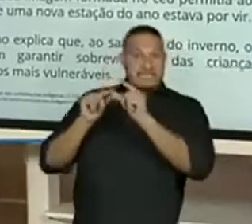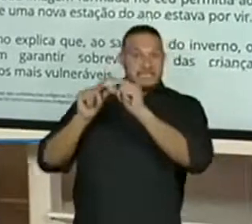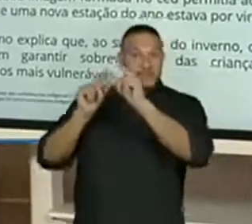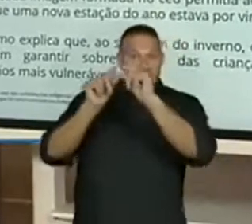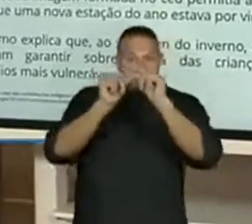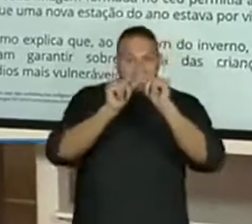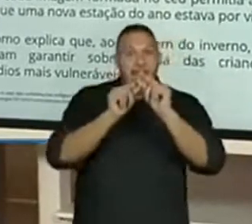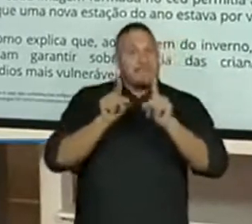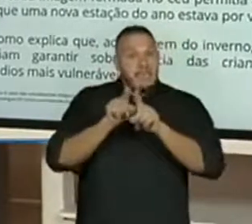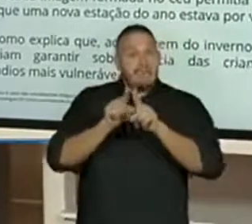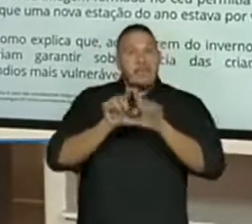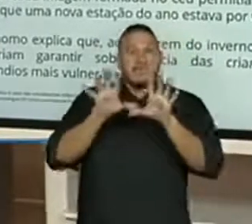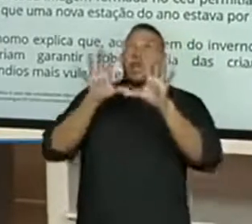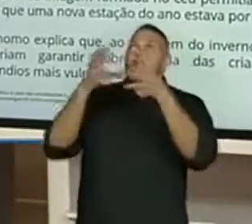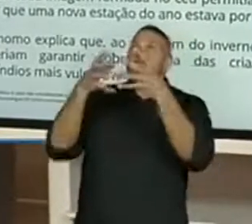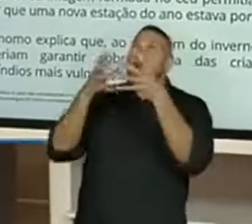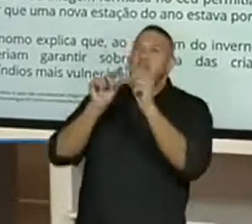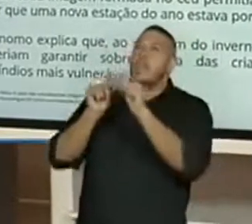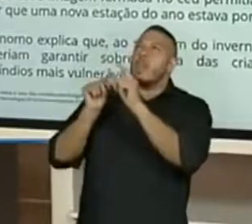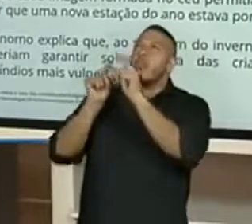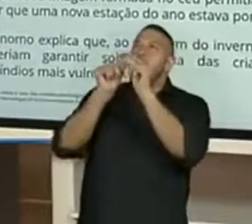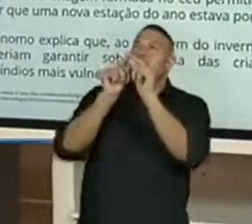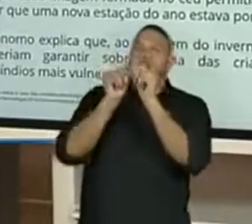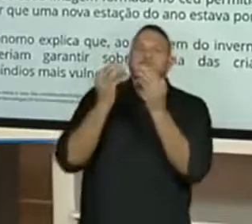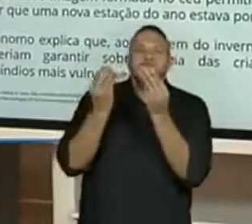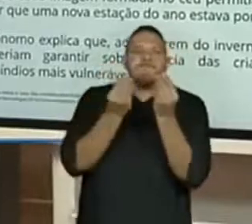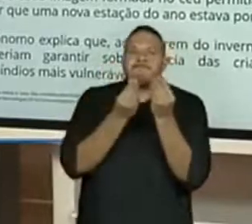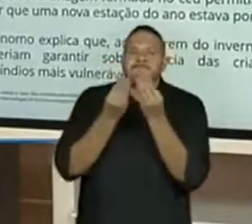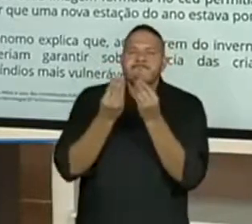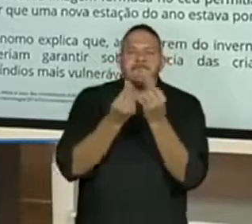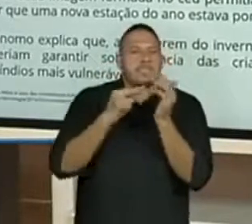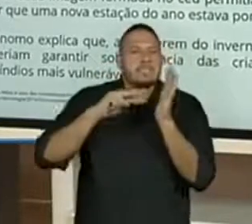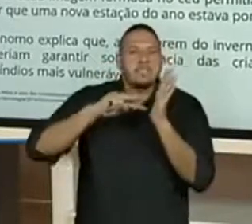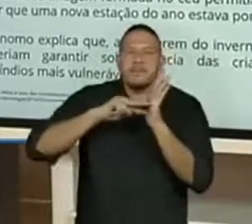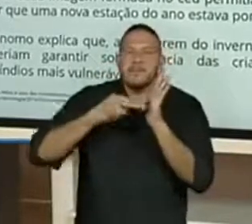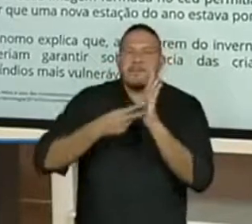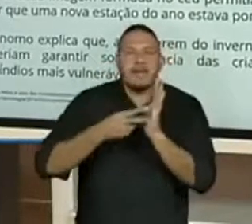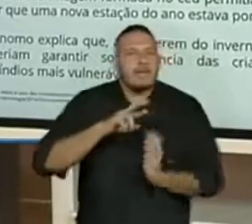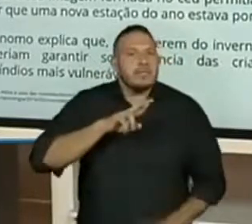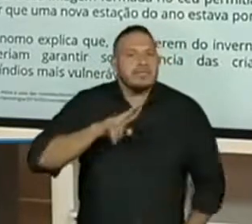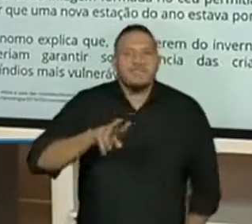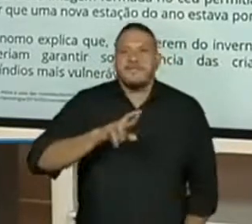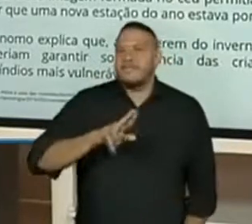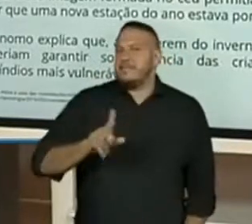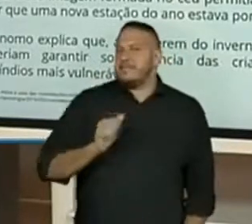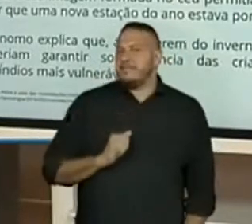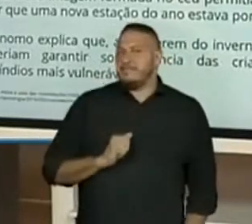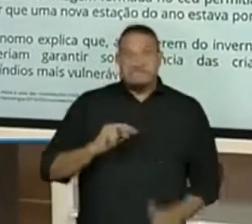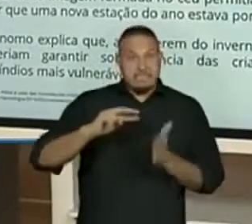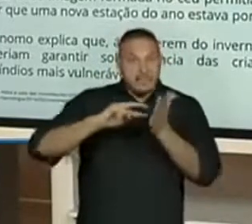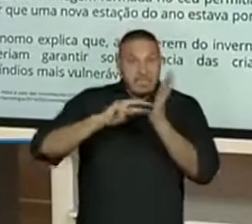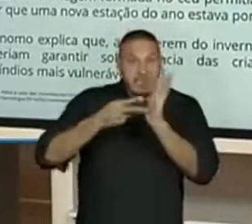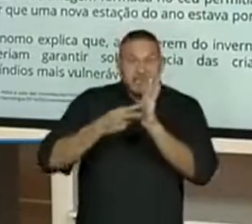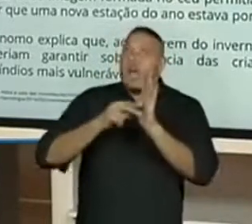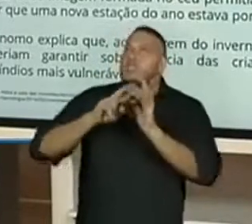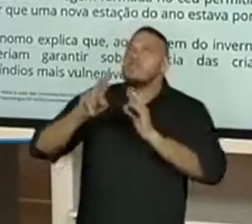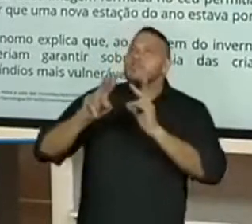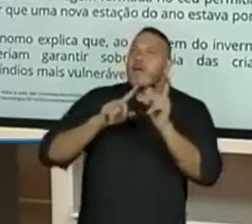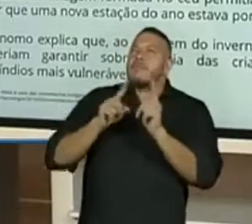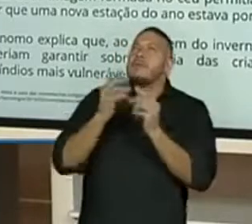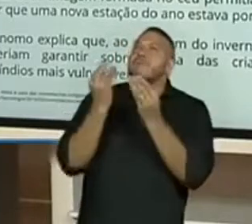e esses agrupamentos tem outros significados entre os significados uma